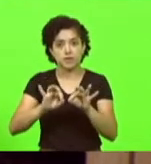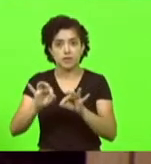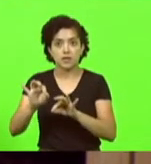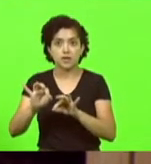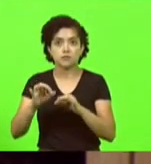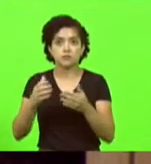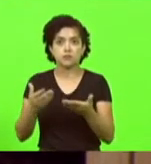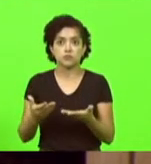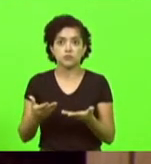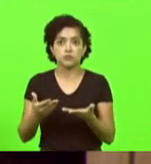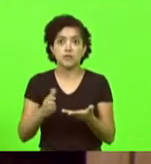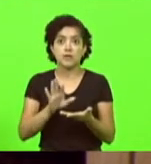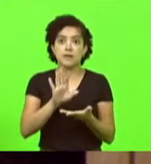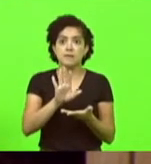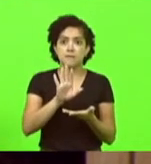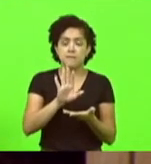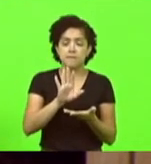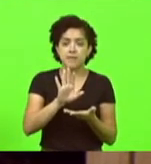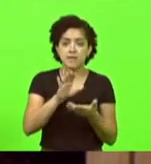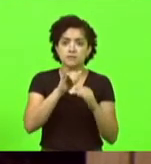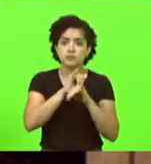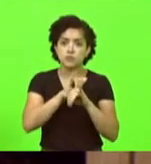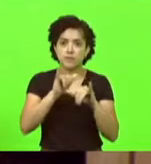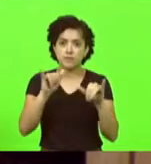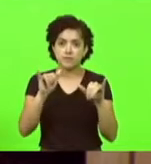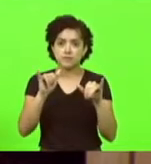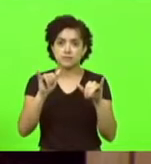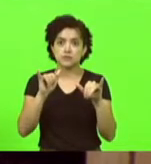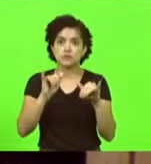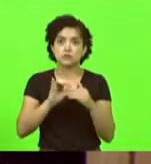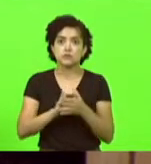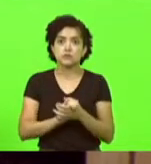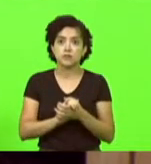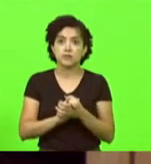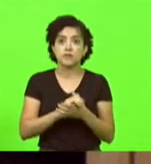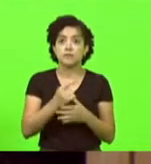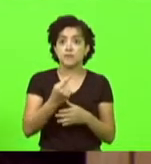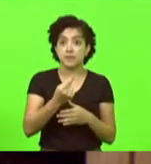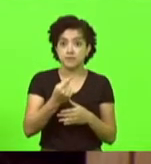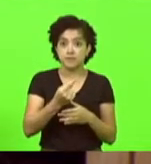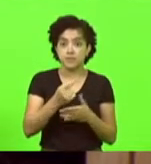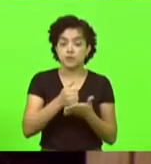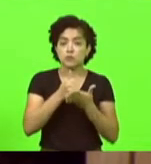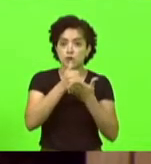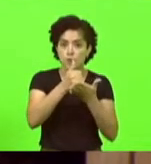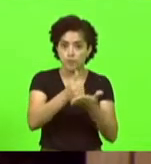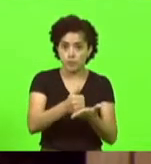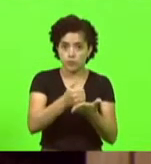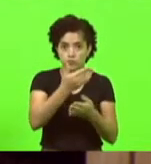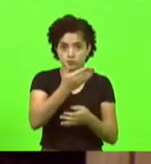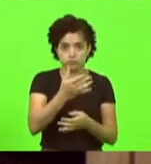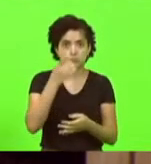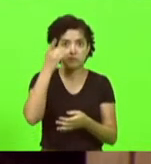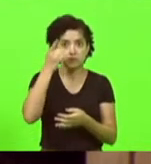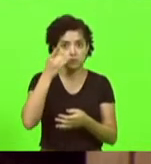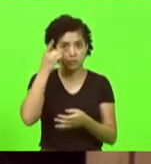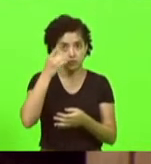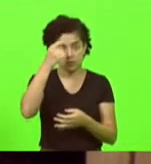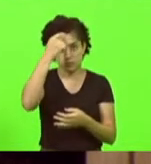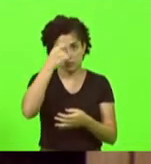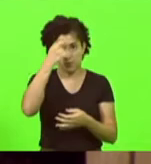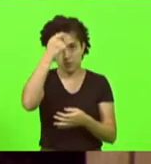pretérito, mas eu quero apenas deixar uma mensagem aqui no parlamento. Primeiro, prestar o meu apoio ao deputado Maurício, que é um grande colega,